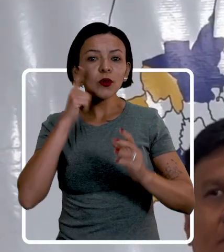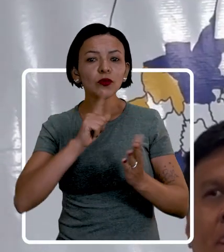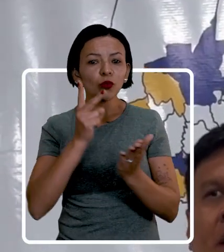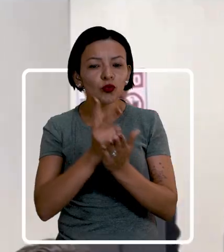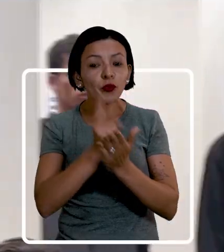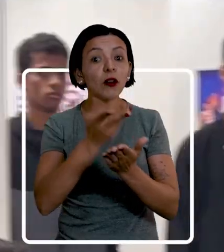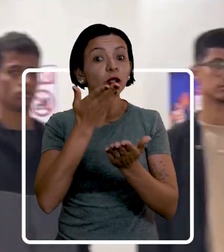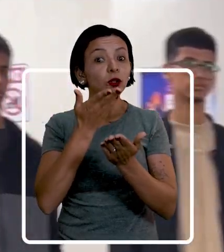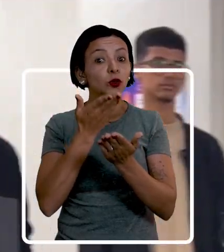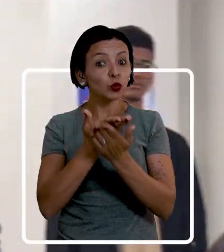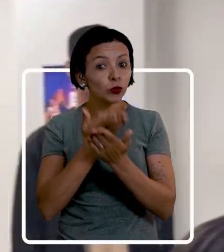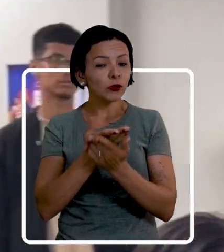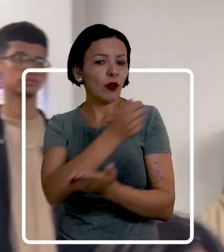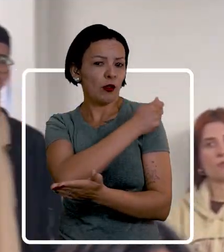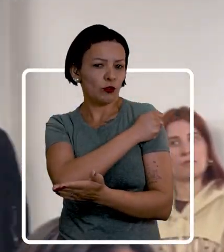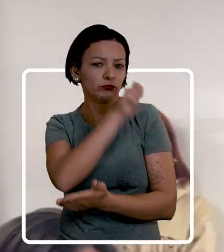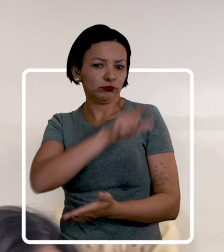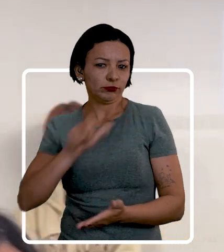permanência.